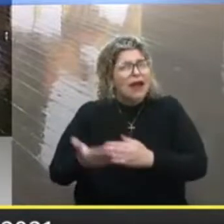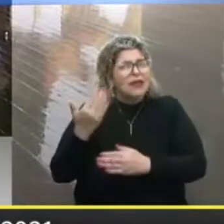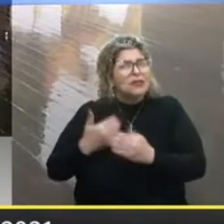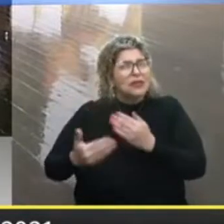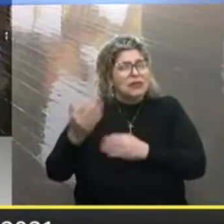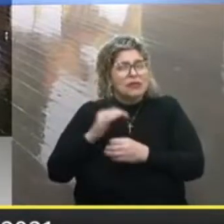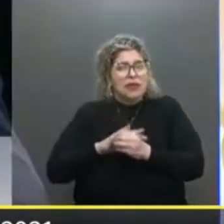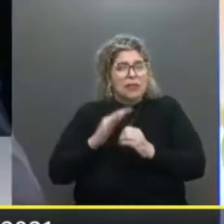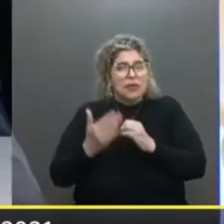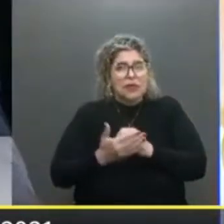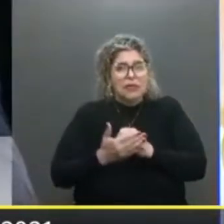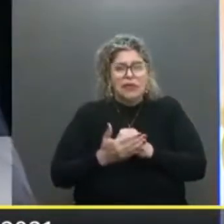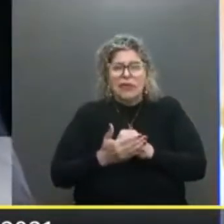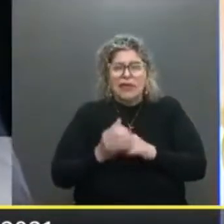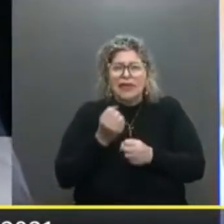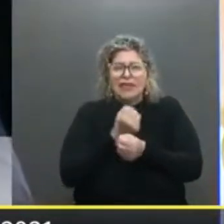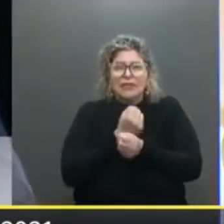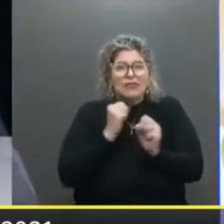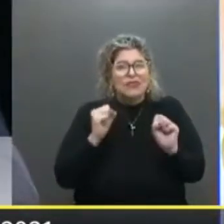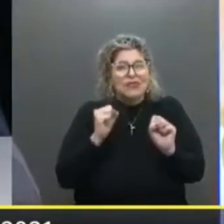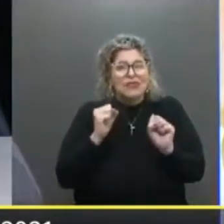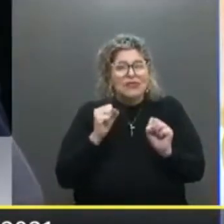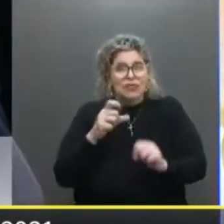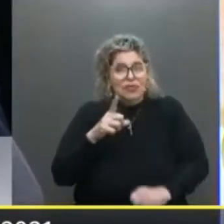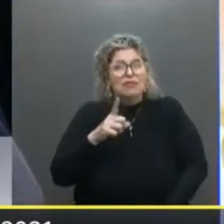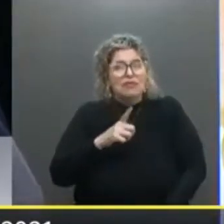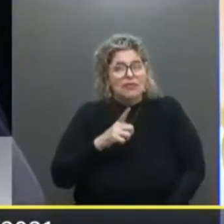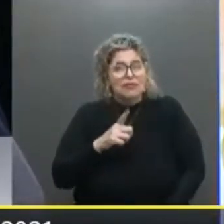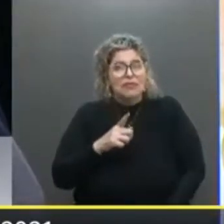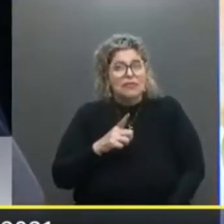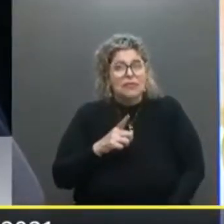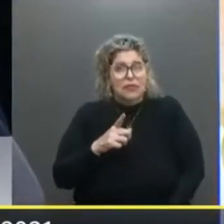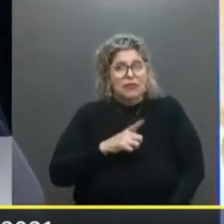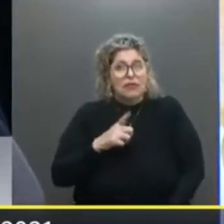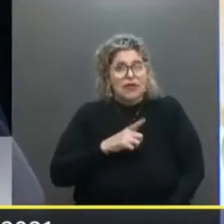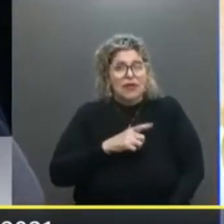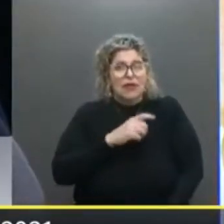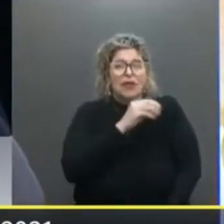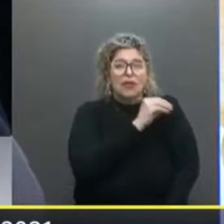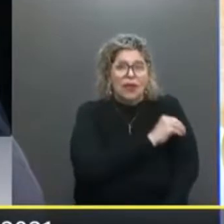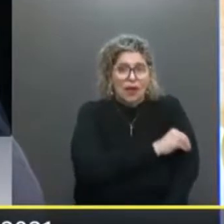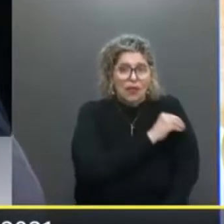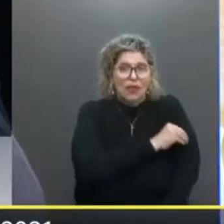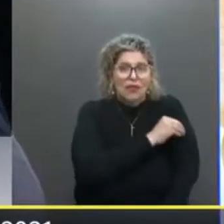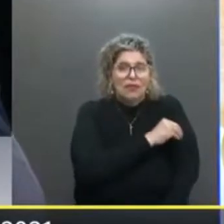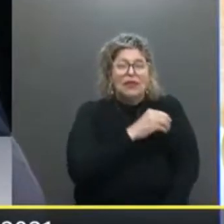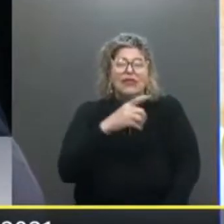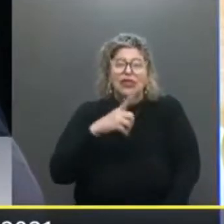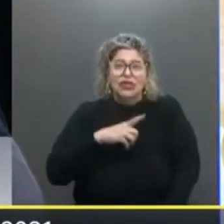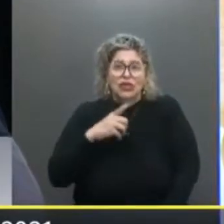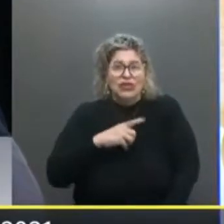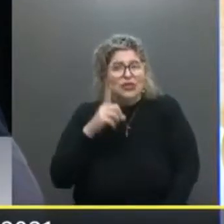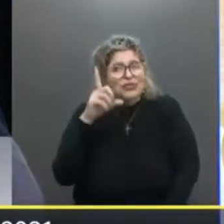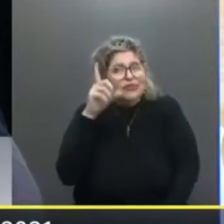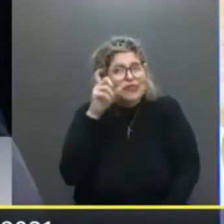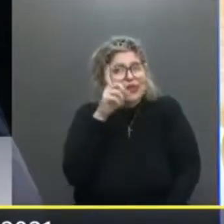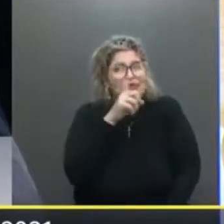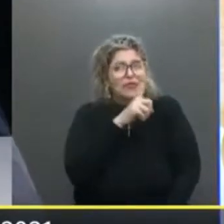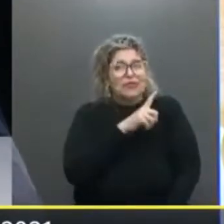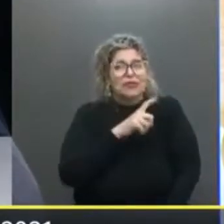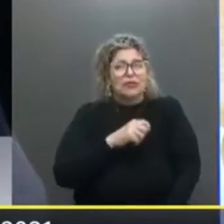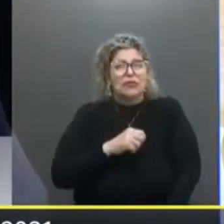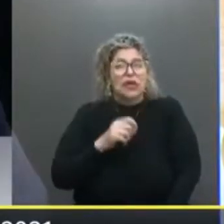Da pandemia Era impossível Obter o álcool gel A gente tinha Enorme dificuldade